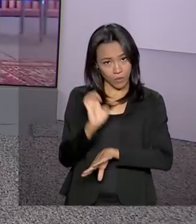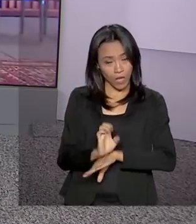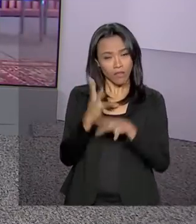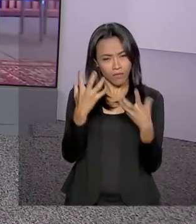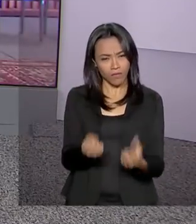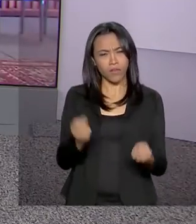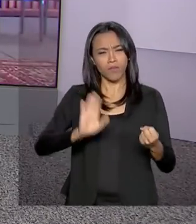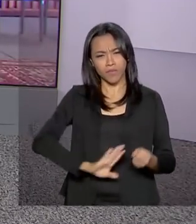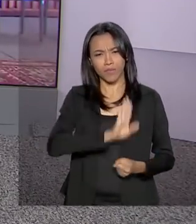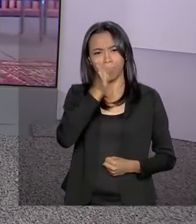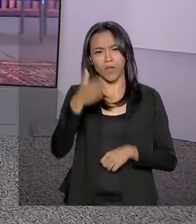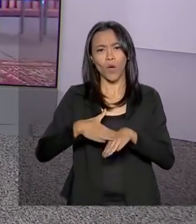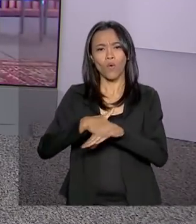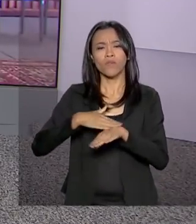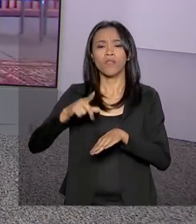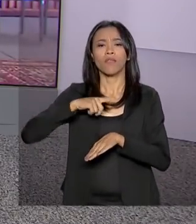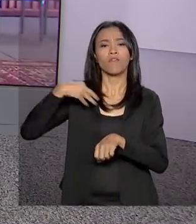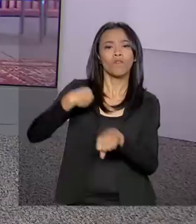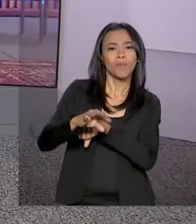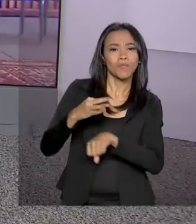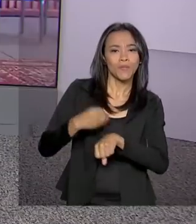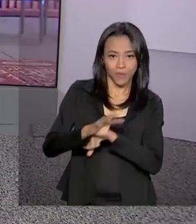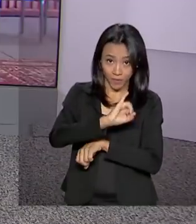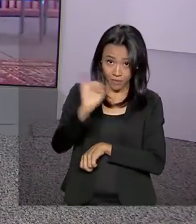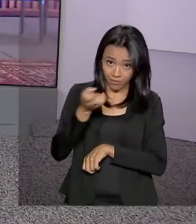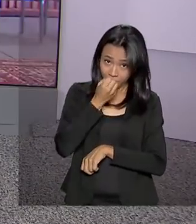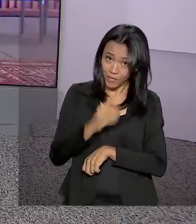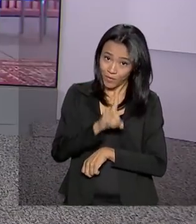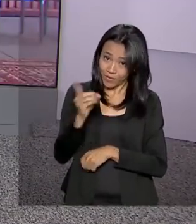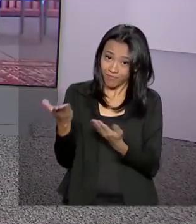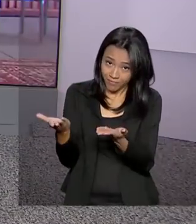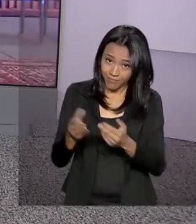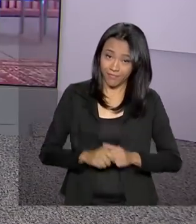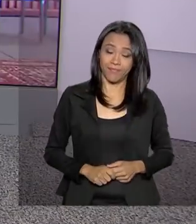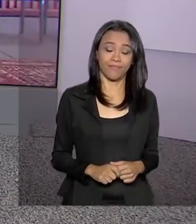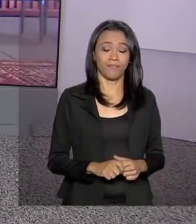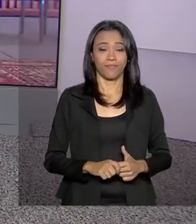Maurício de Almeida, que tem as informações pra gente. Oi Maurício, muito bom dia pra você.